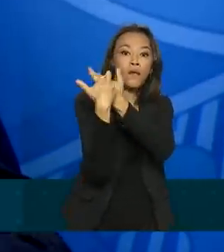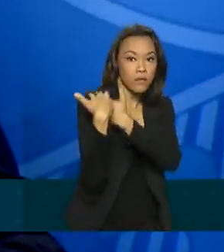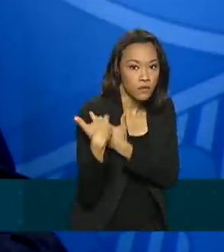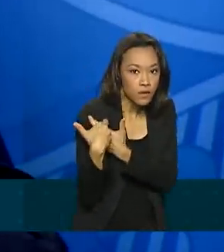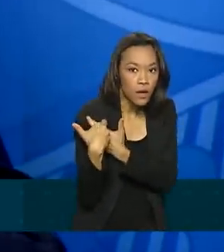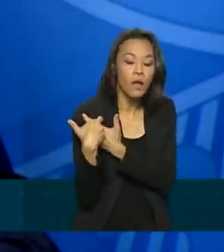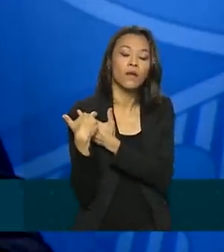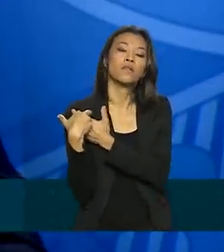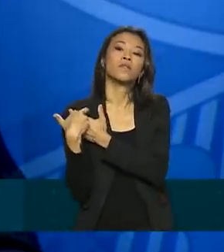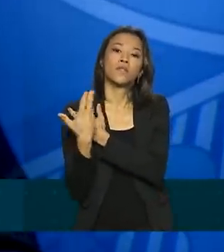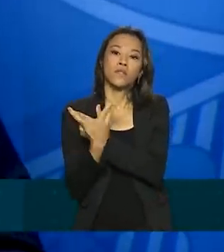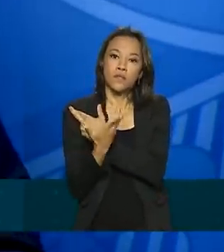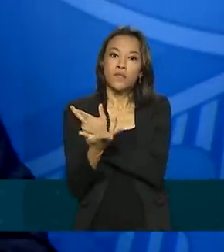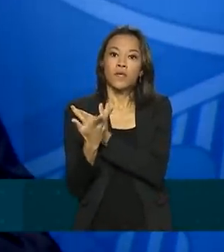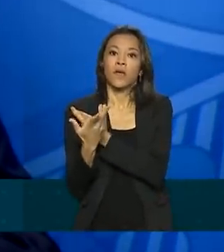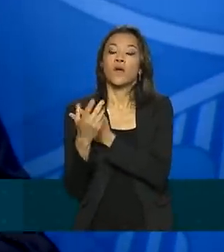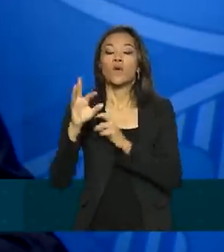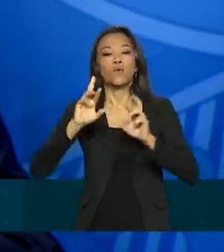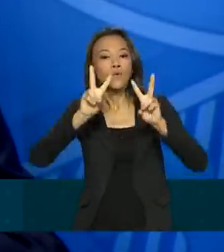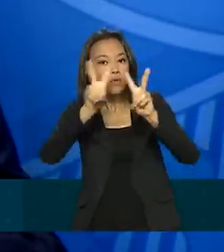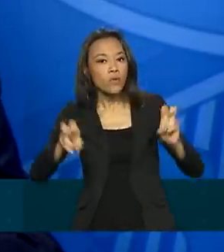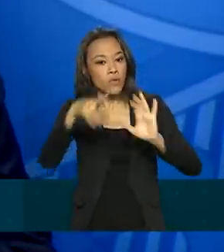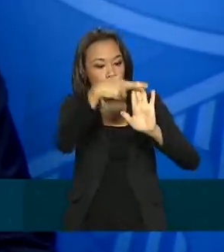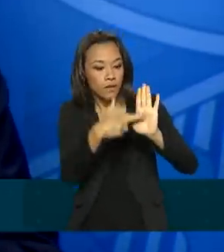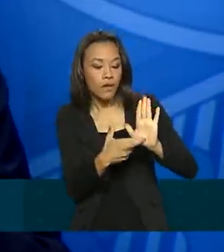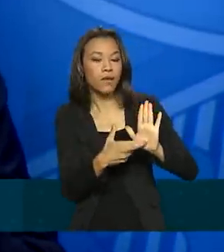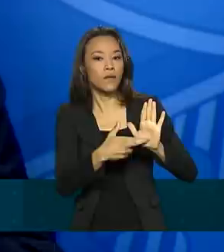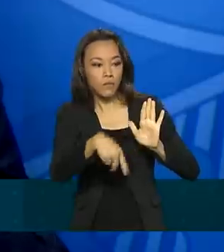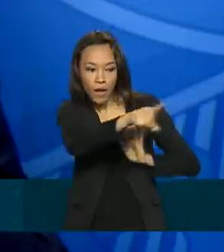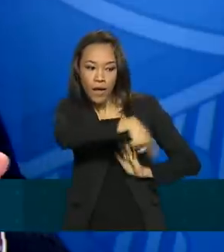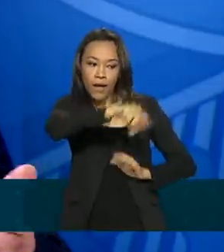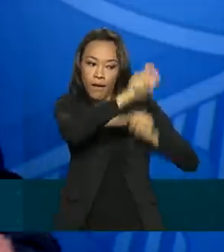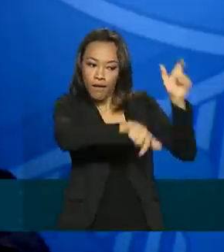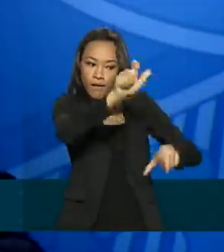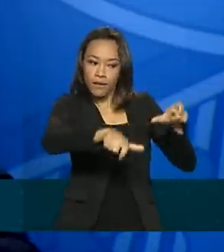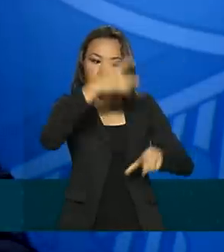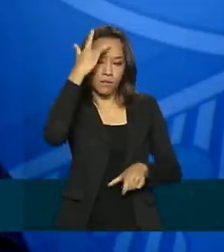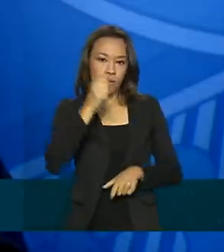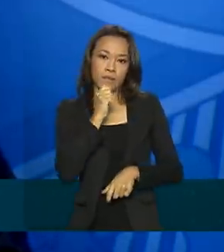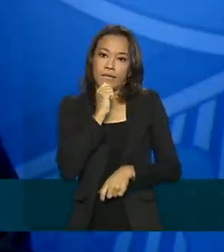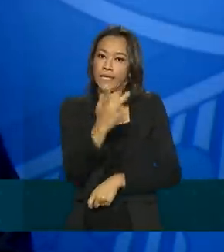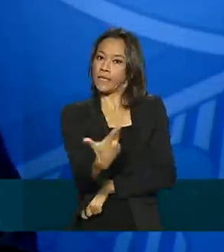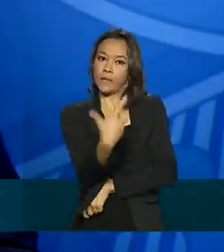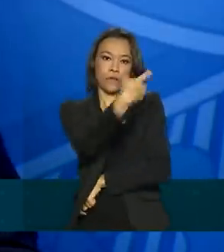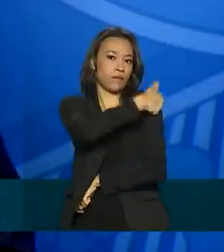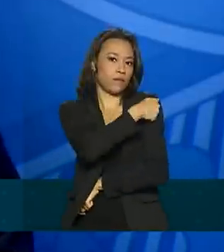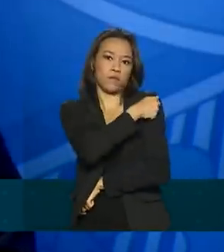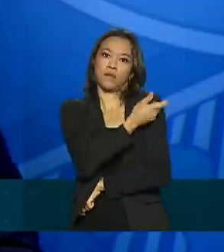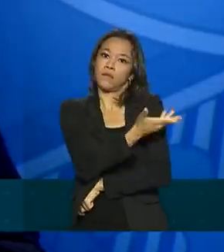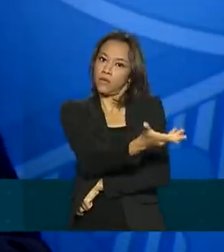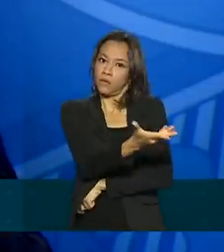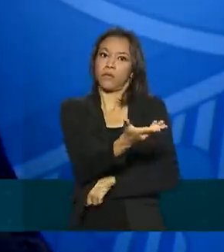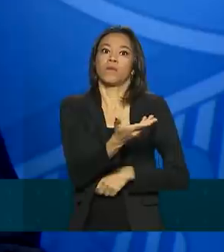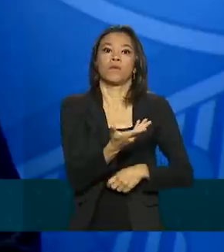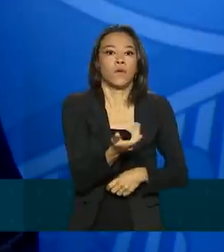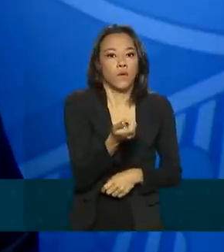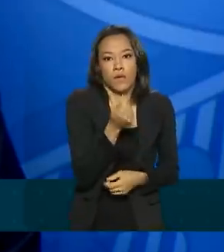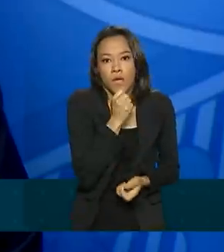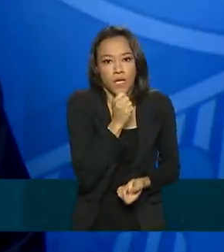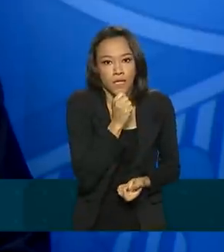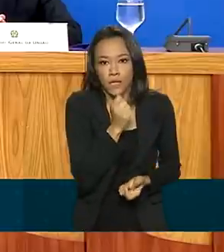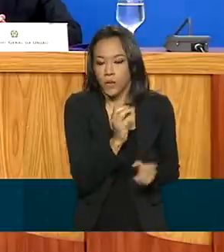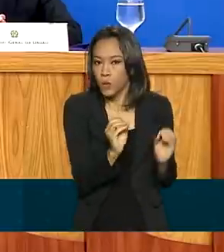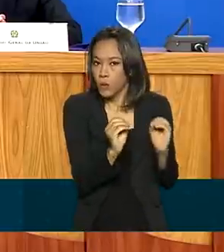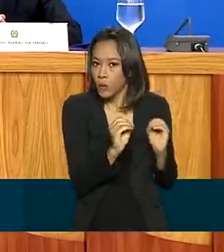ao impor restrição a cidadãos que eventualmente não tomaram as suas doses de vacina ou que não têm o